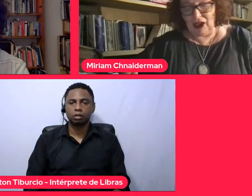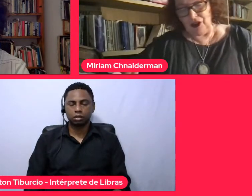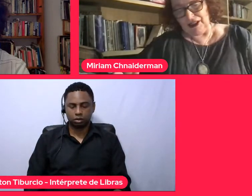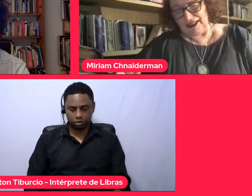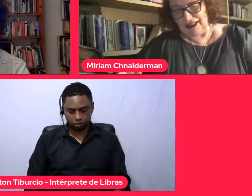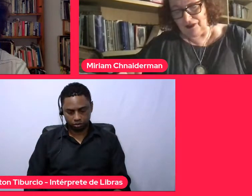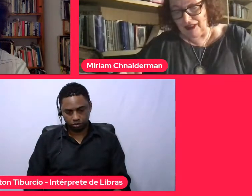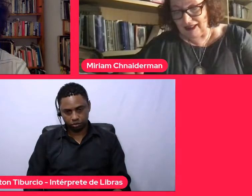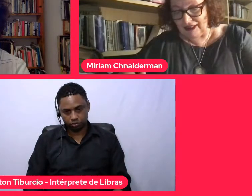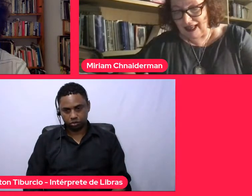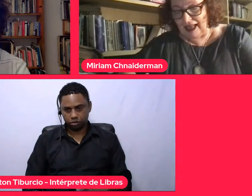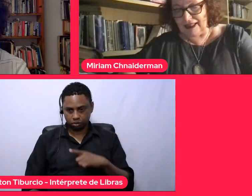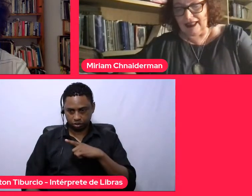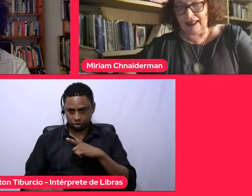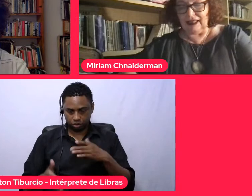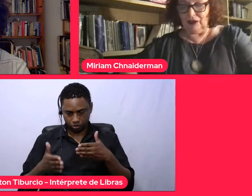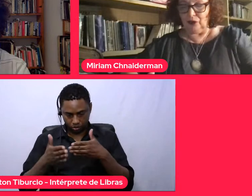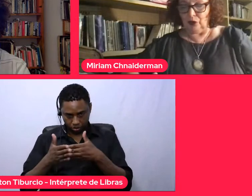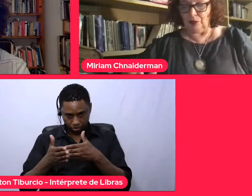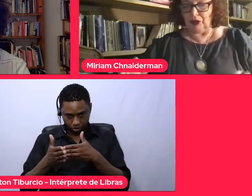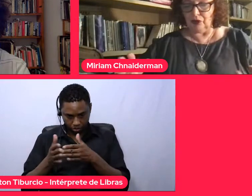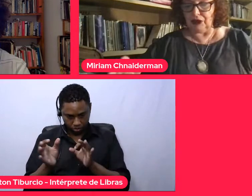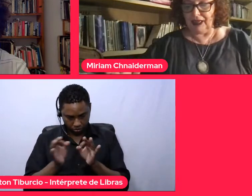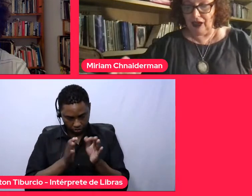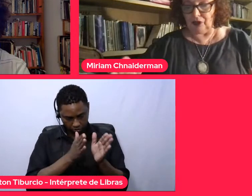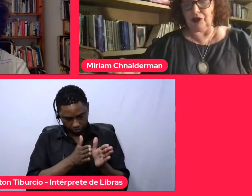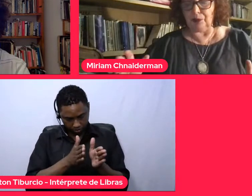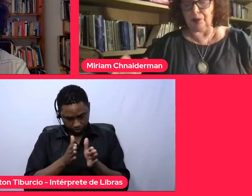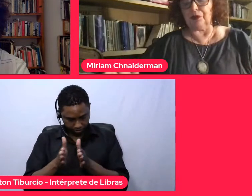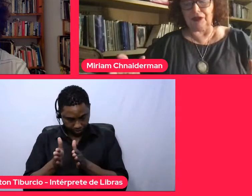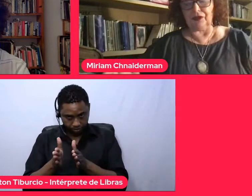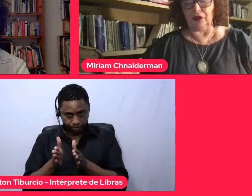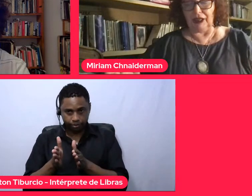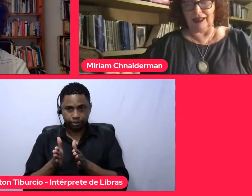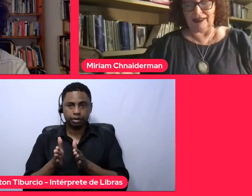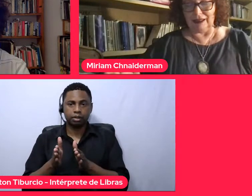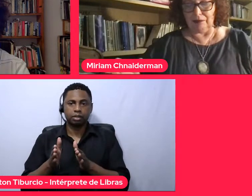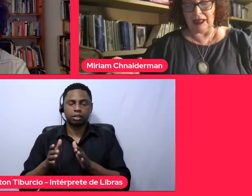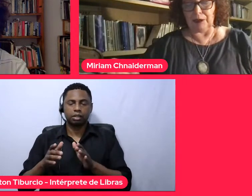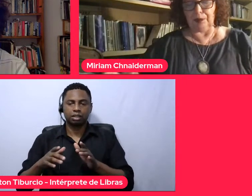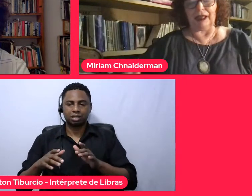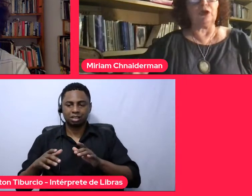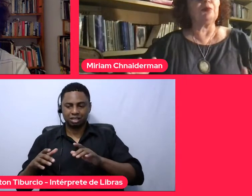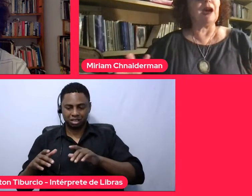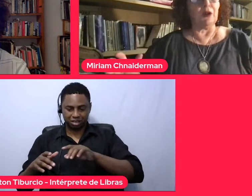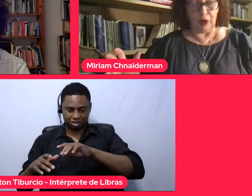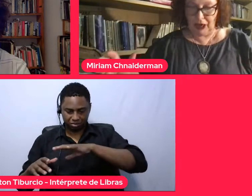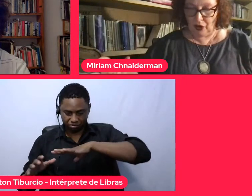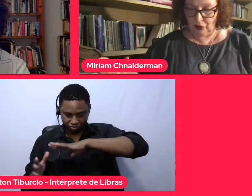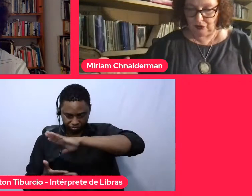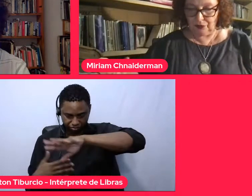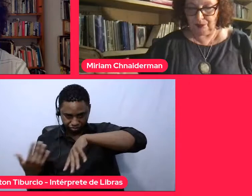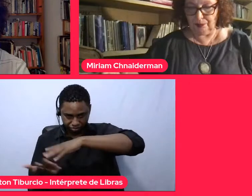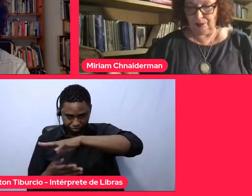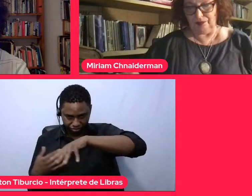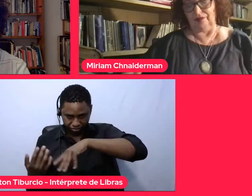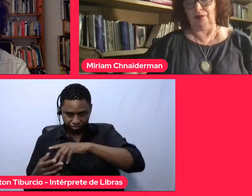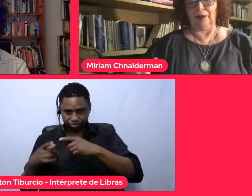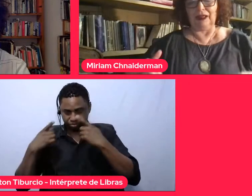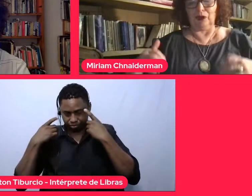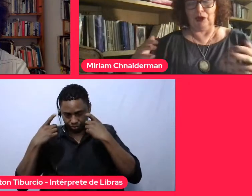entre a ordem civilizada e um domínio de caos de pura violência, mas para domar o caos,